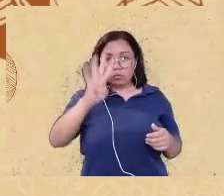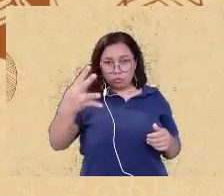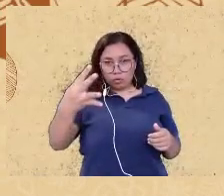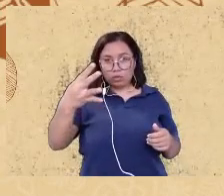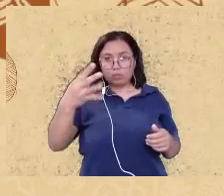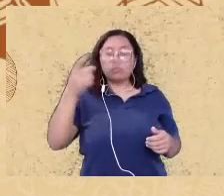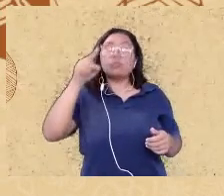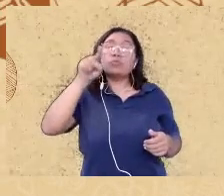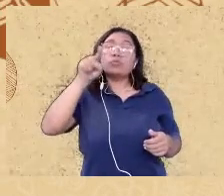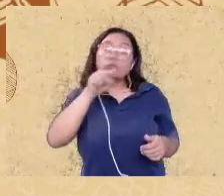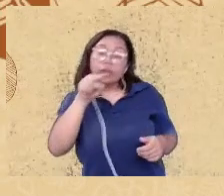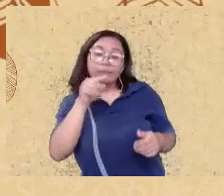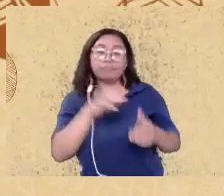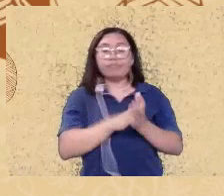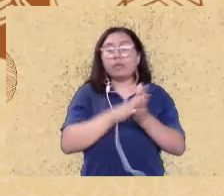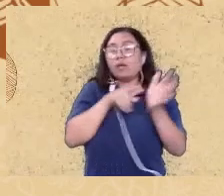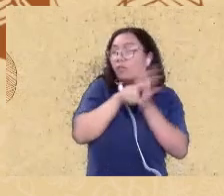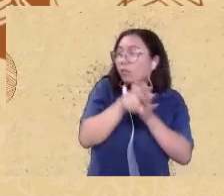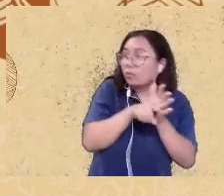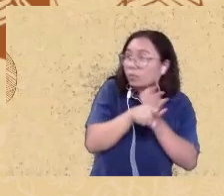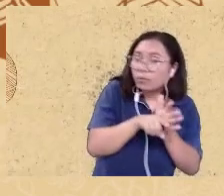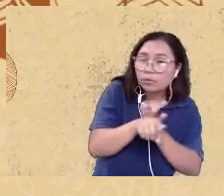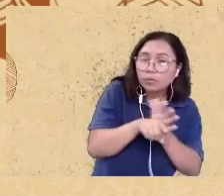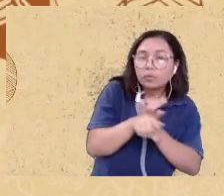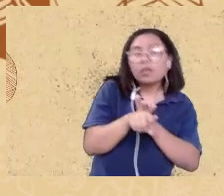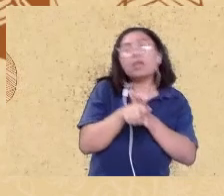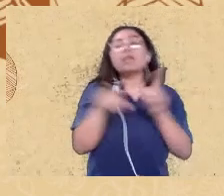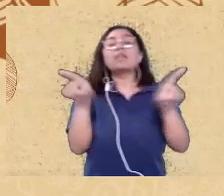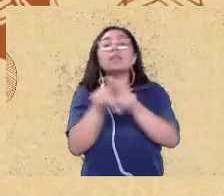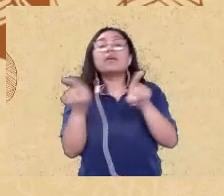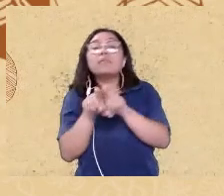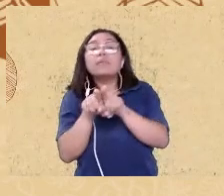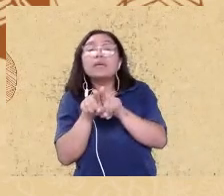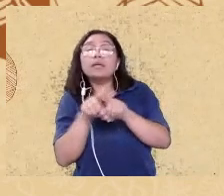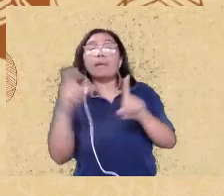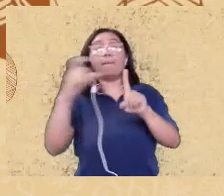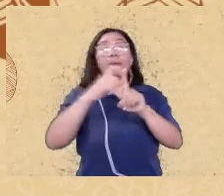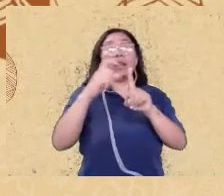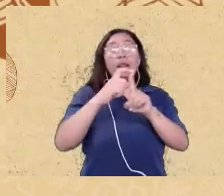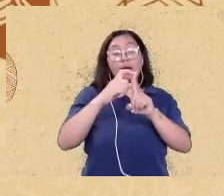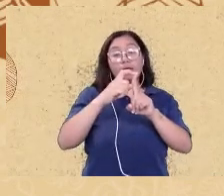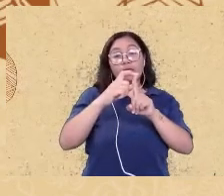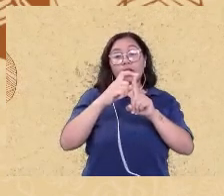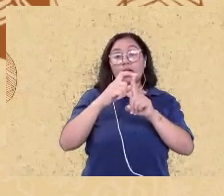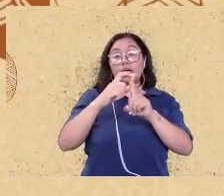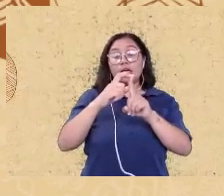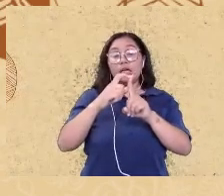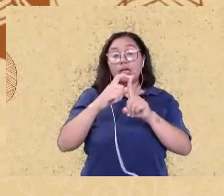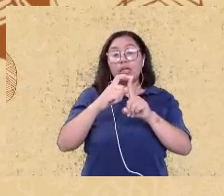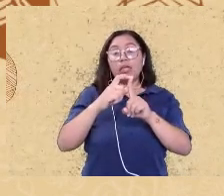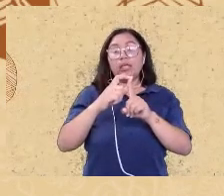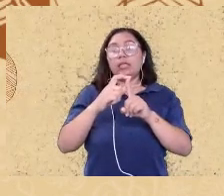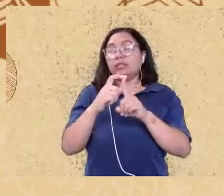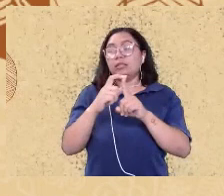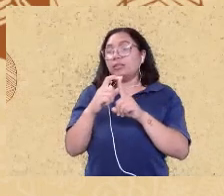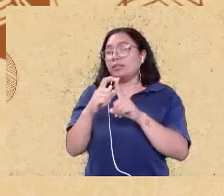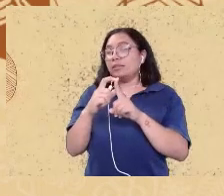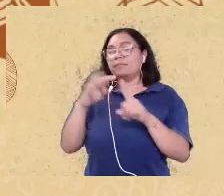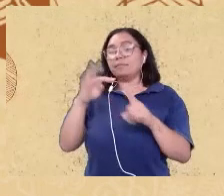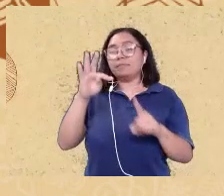não satisfeitos nós buscamos também pelo marcador transexual e travesti e 0